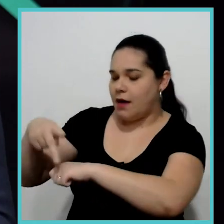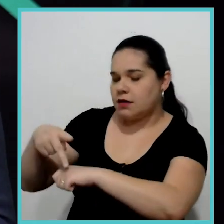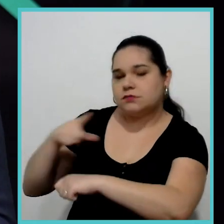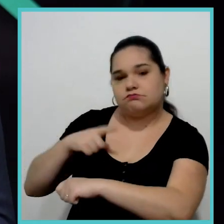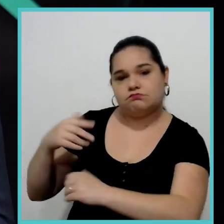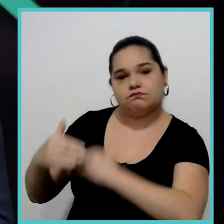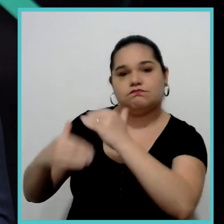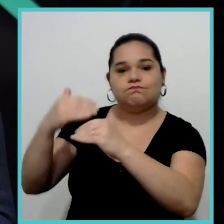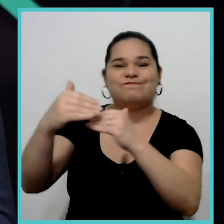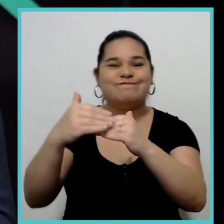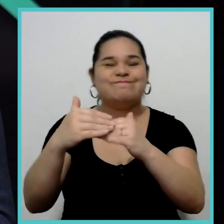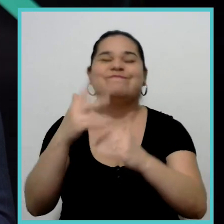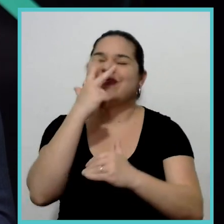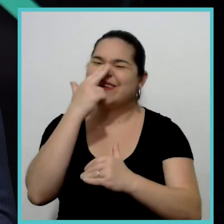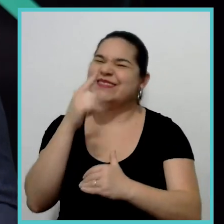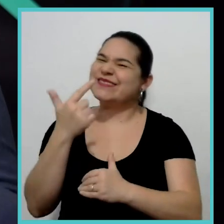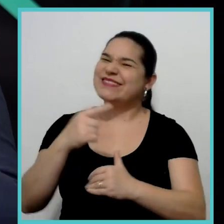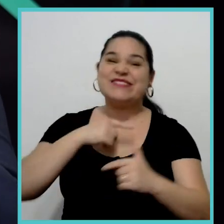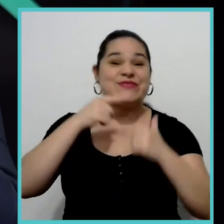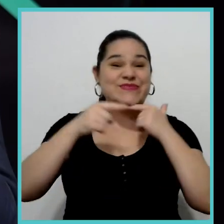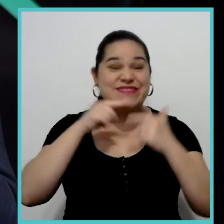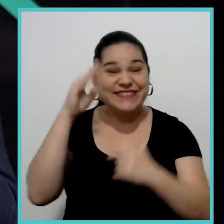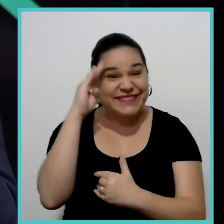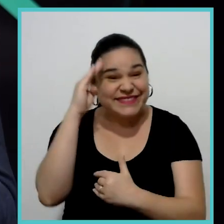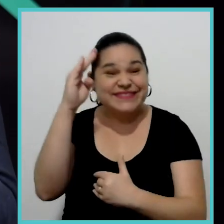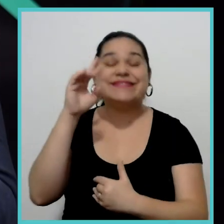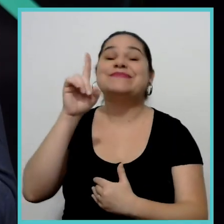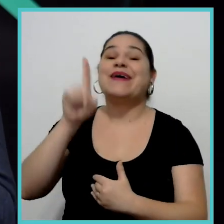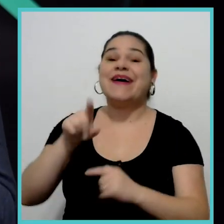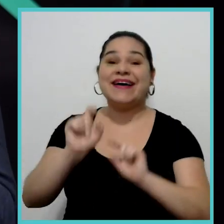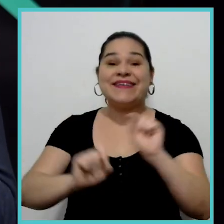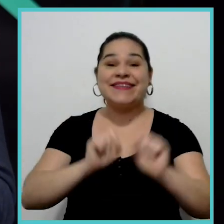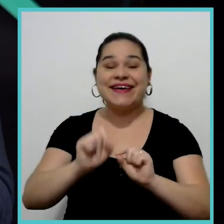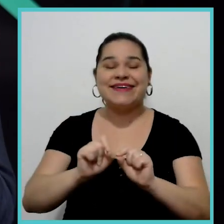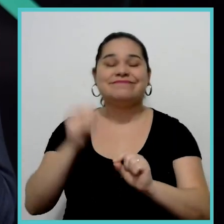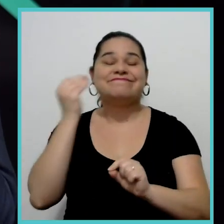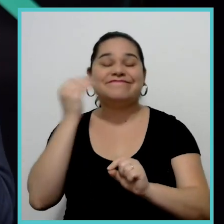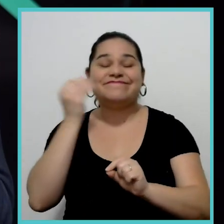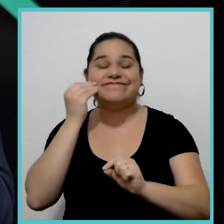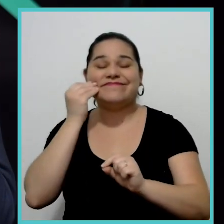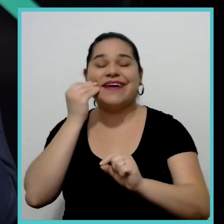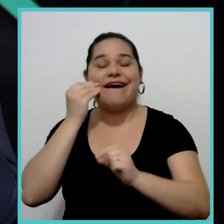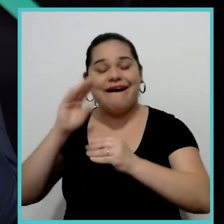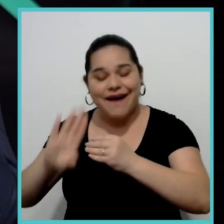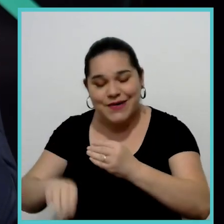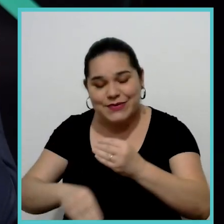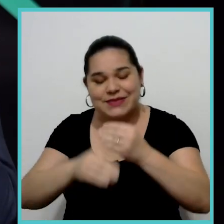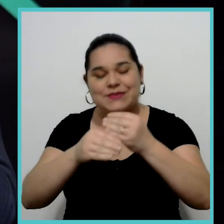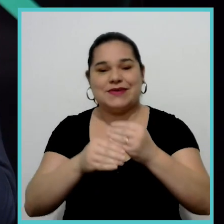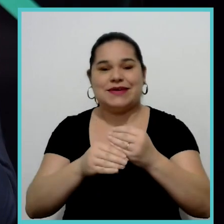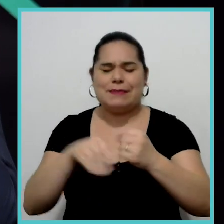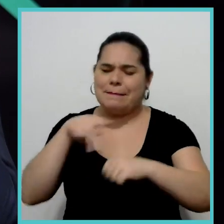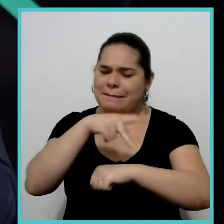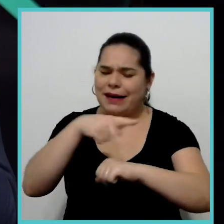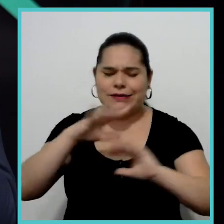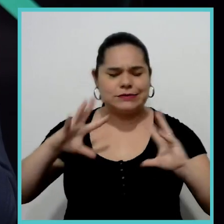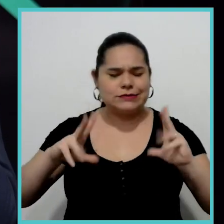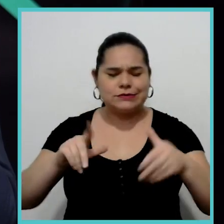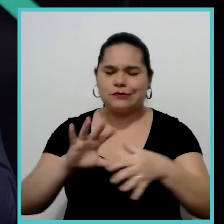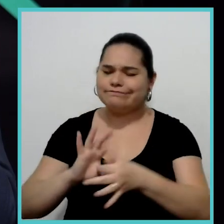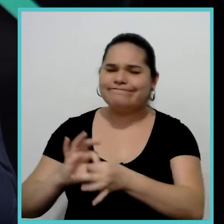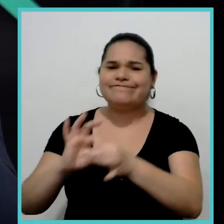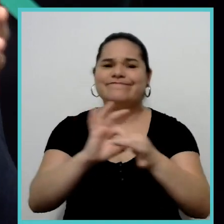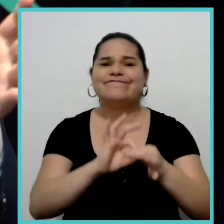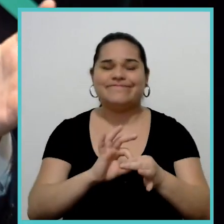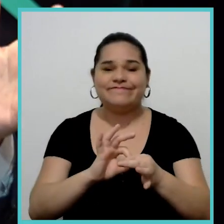uma expectativa muito grande e, sem dúvida nenhuma, acho que o principal é da contribuição dos países como um todo.